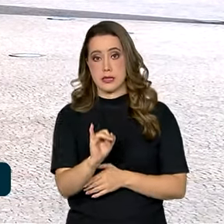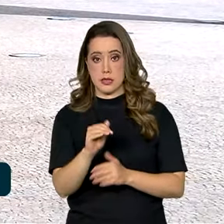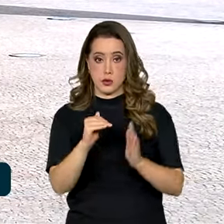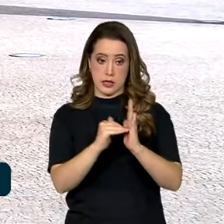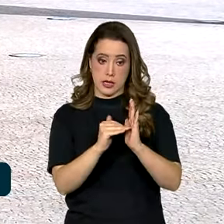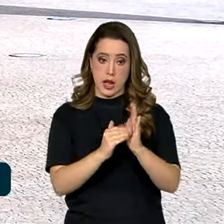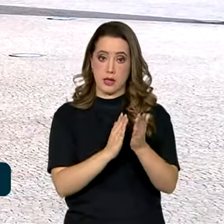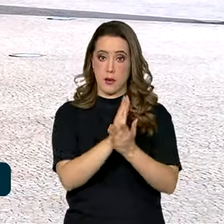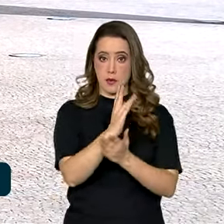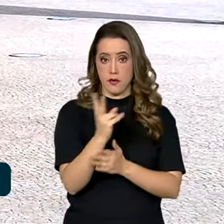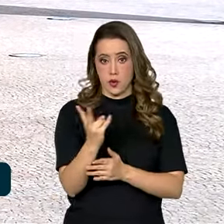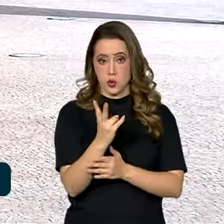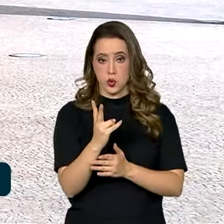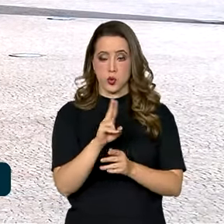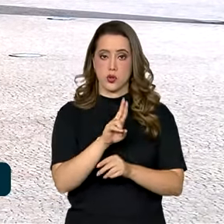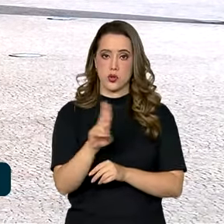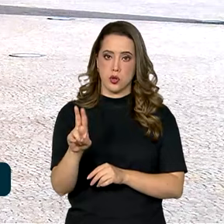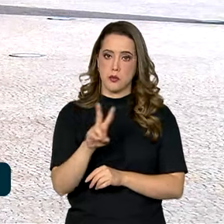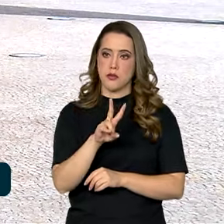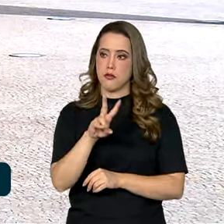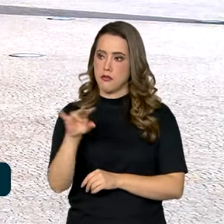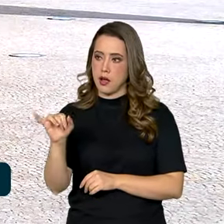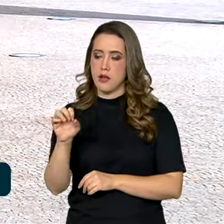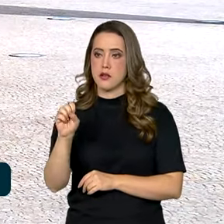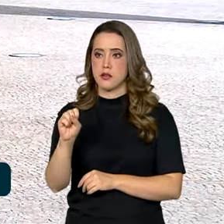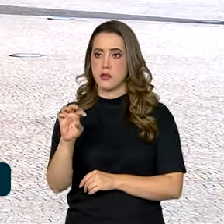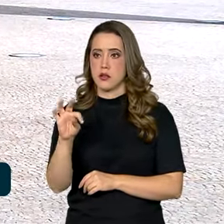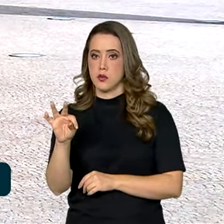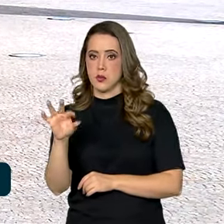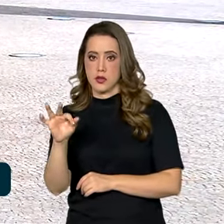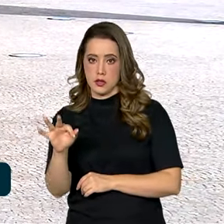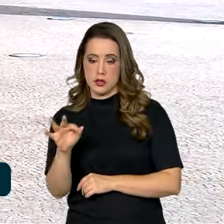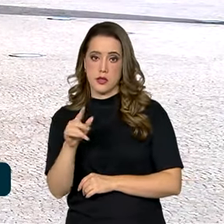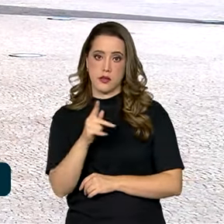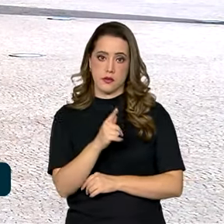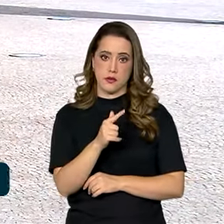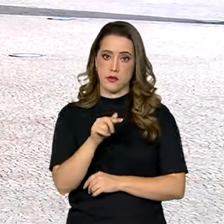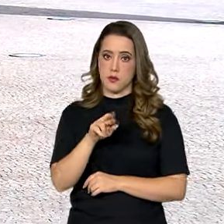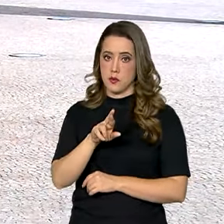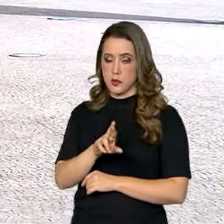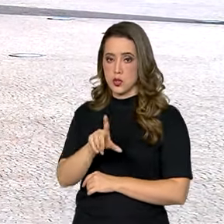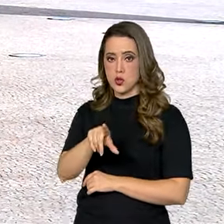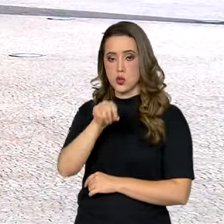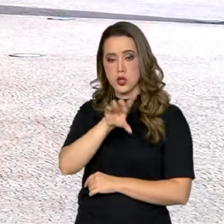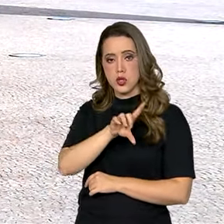nomes de Dino e Gonê, caberá ao STF e à PGR definir as datas das posses.